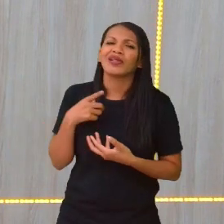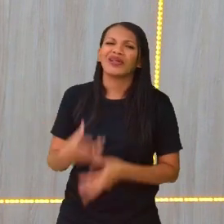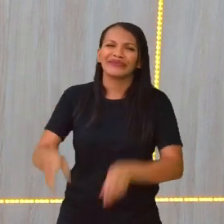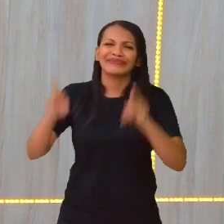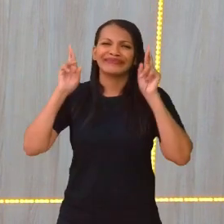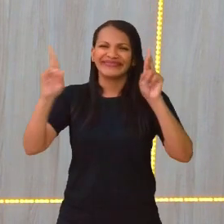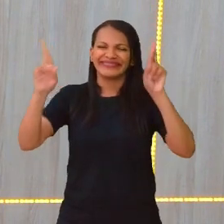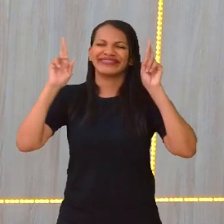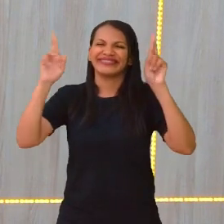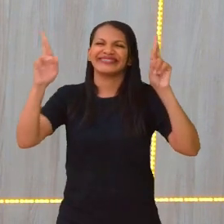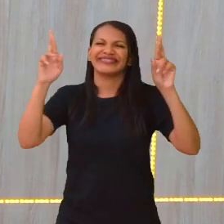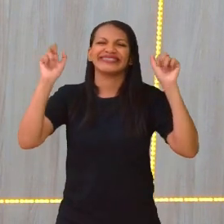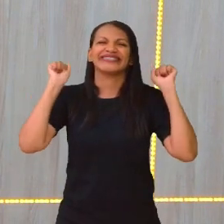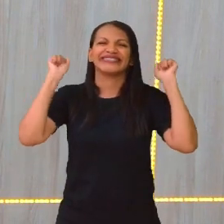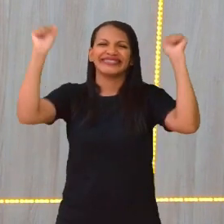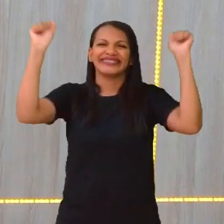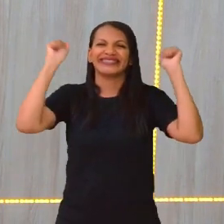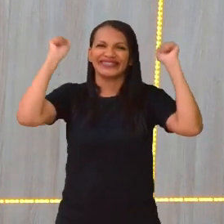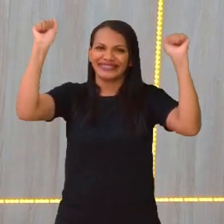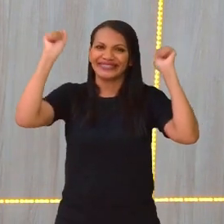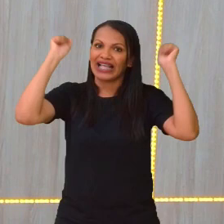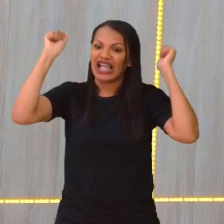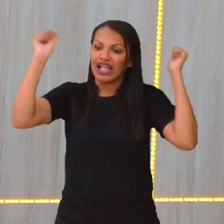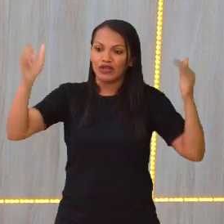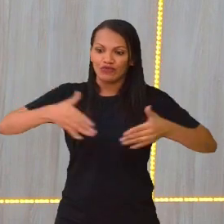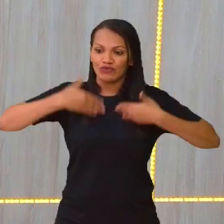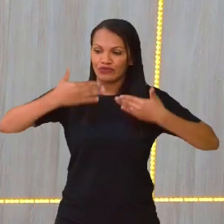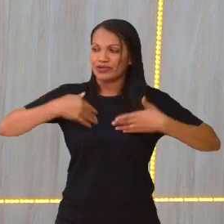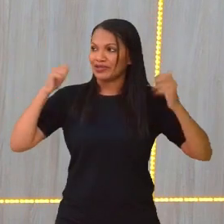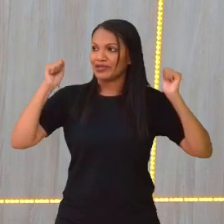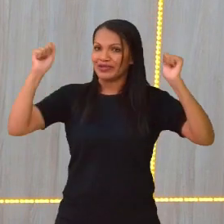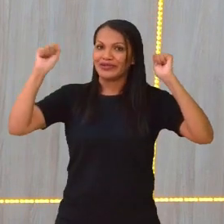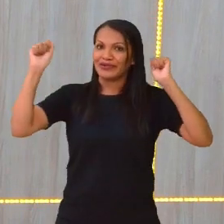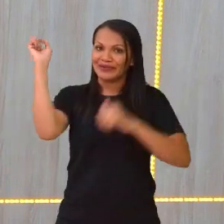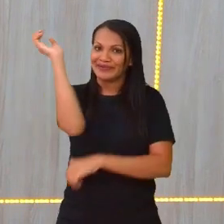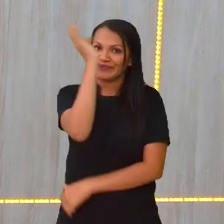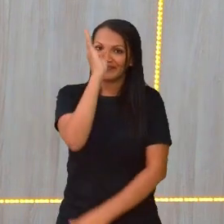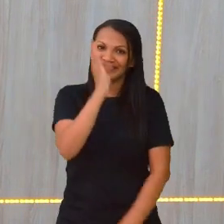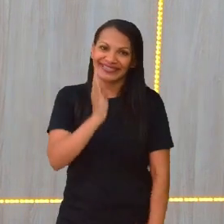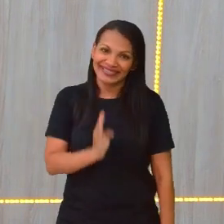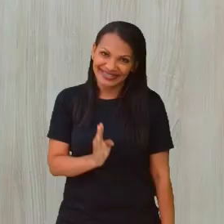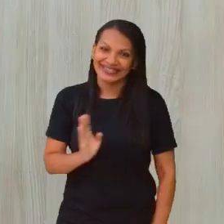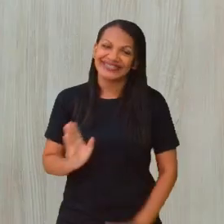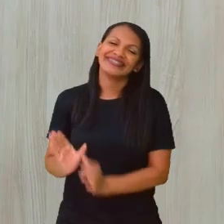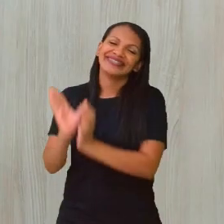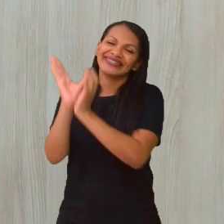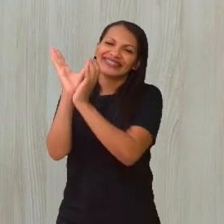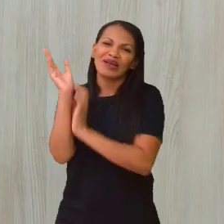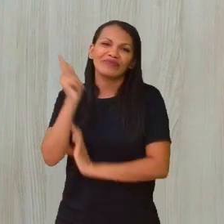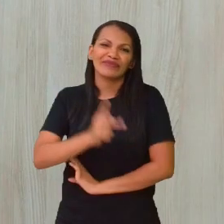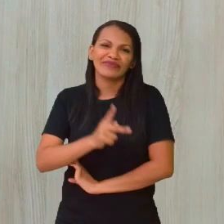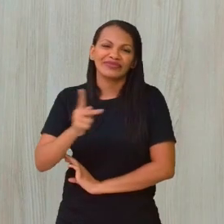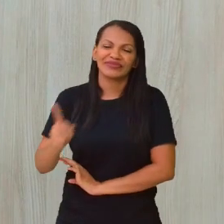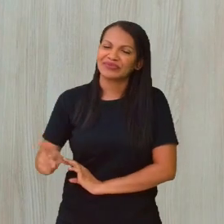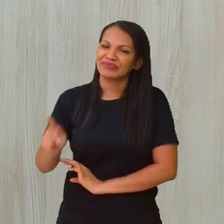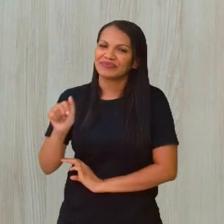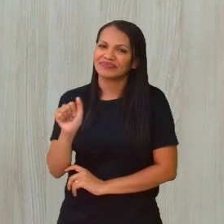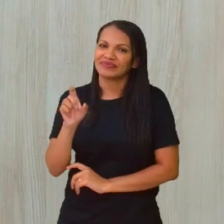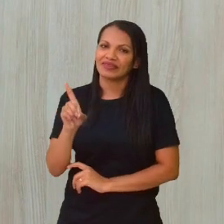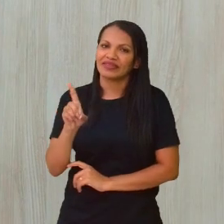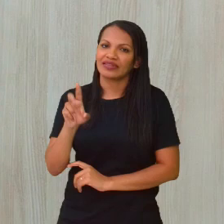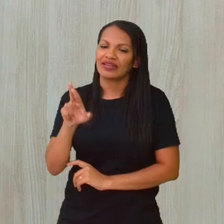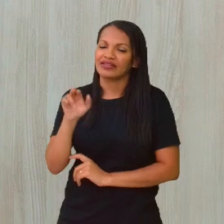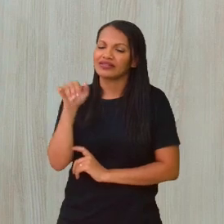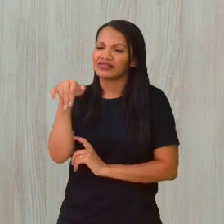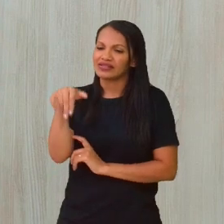efusiva do Brasil na Copa do Mundo, a professora Adriana Maria. Vamos dar um oi pra